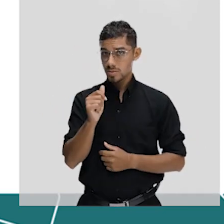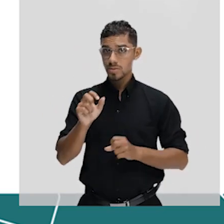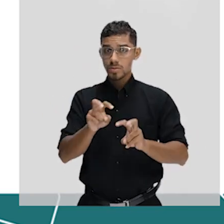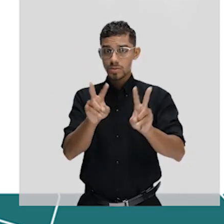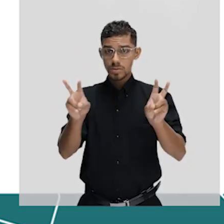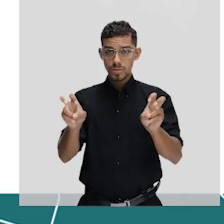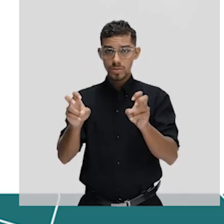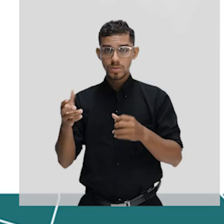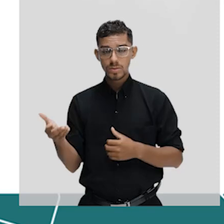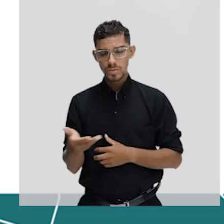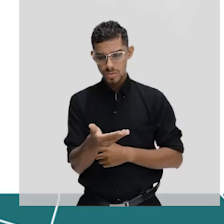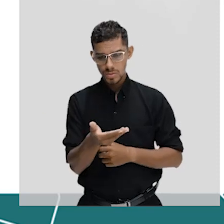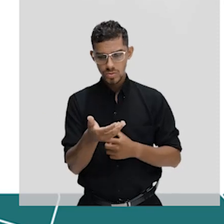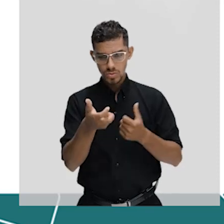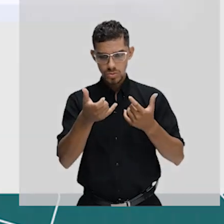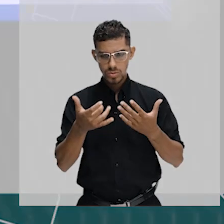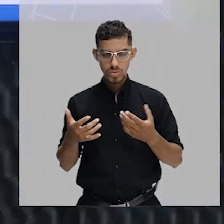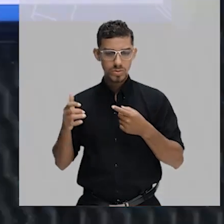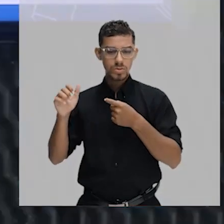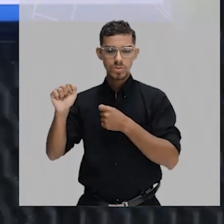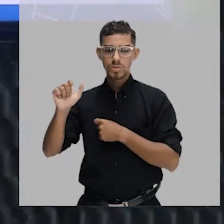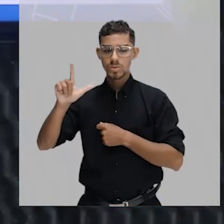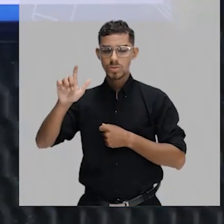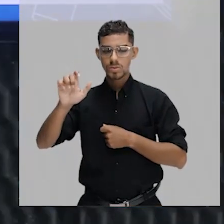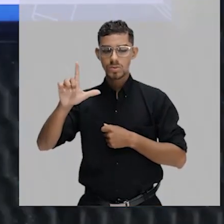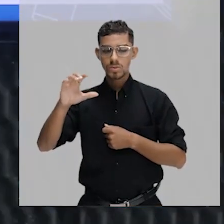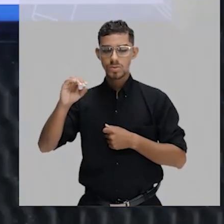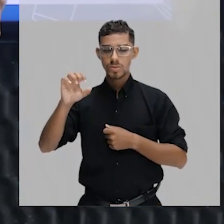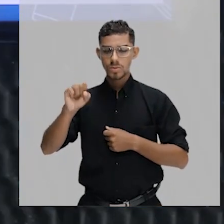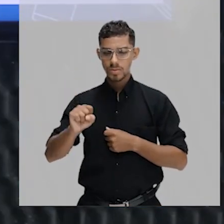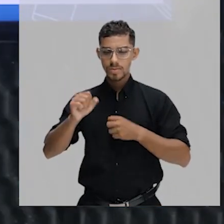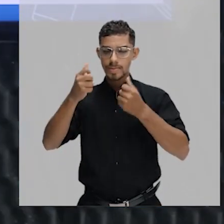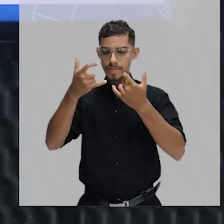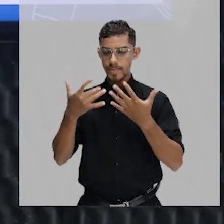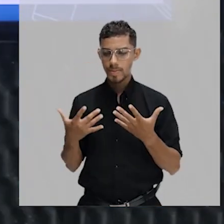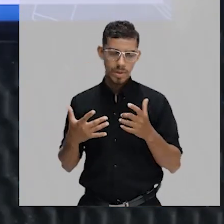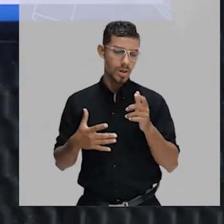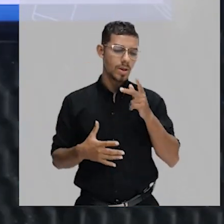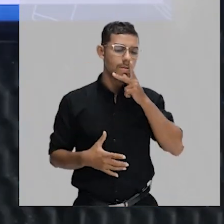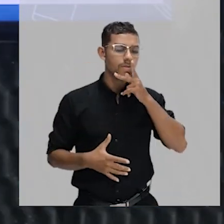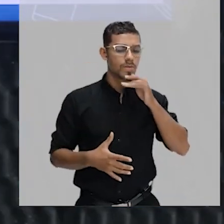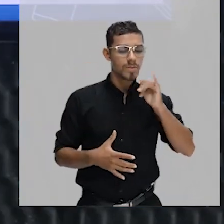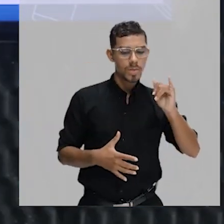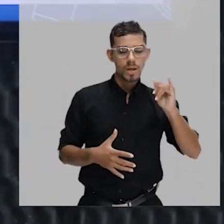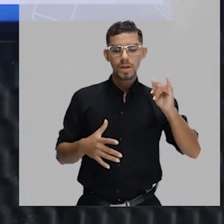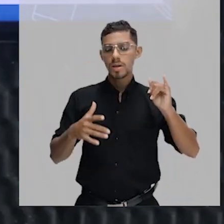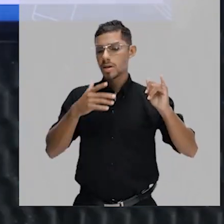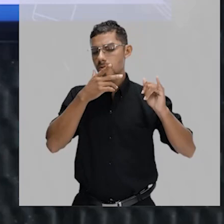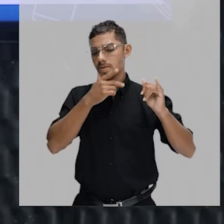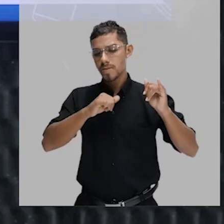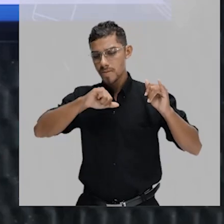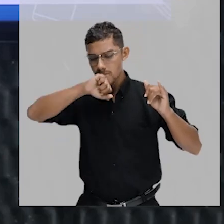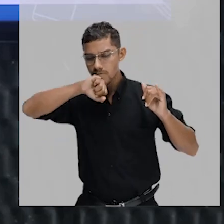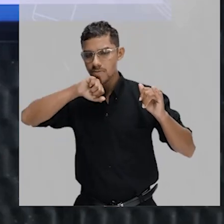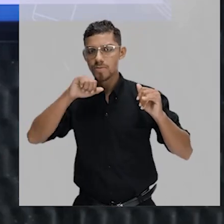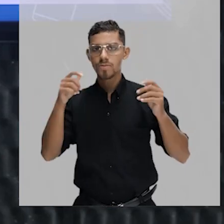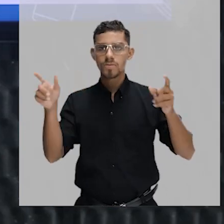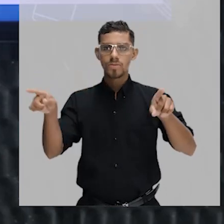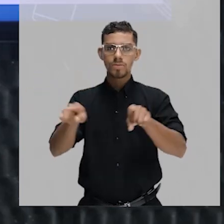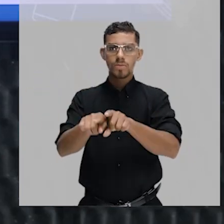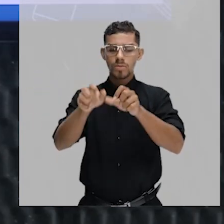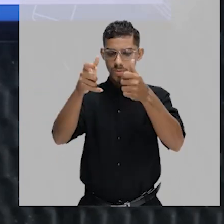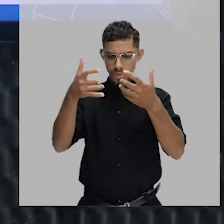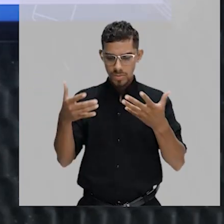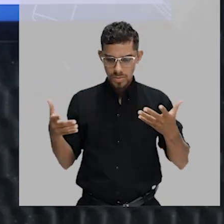fatores hereditários são os alelos, os genes alelos que são doados pelo pai e pela mãe. Certo? E aí esse